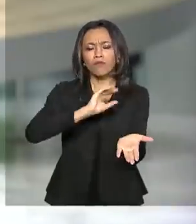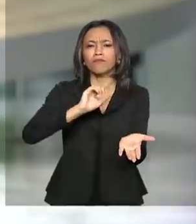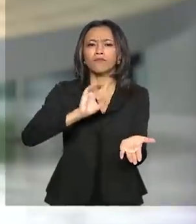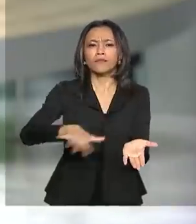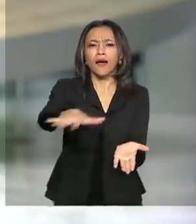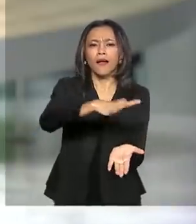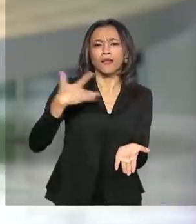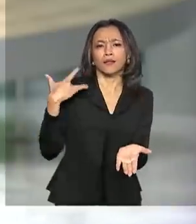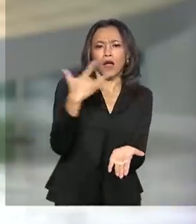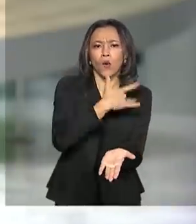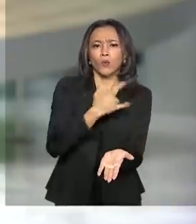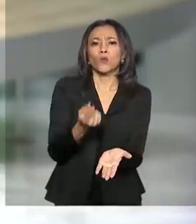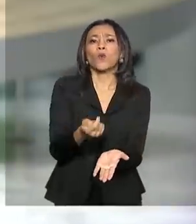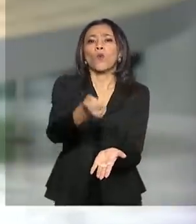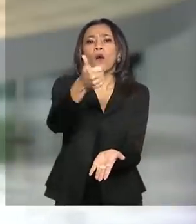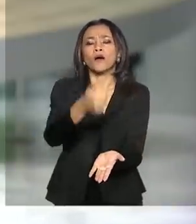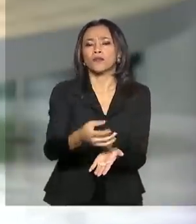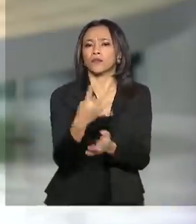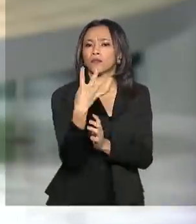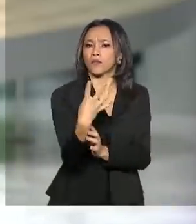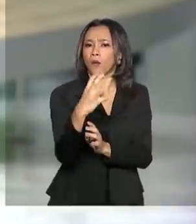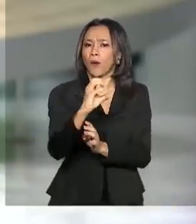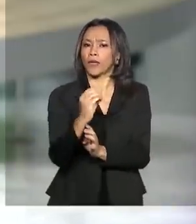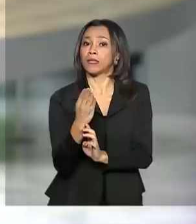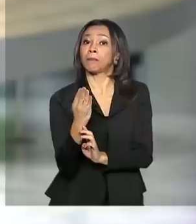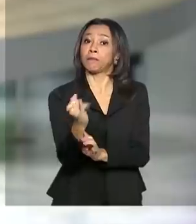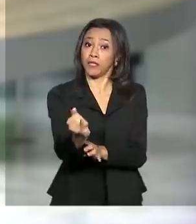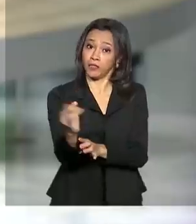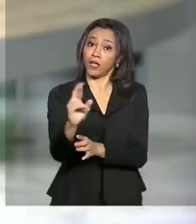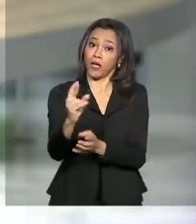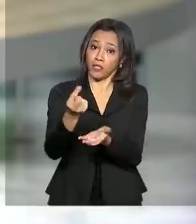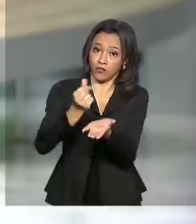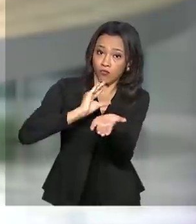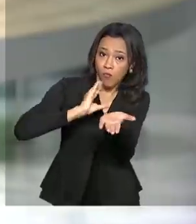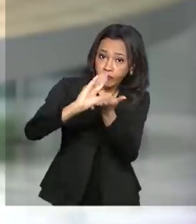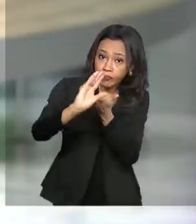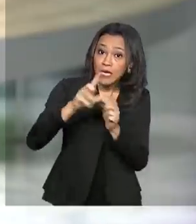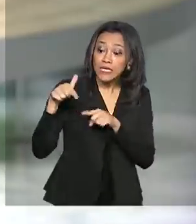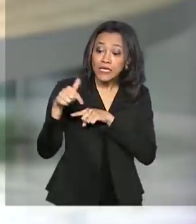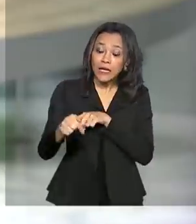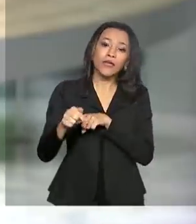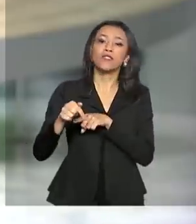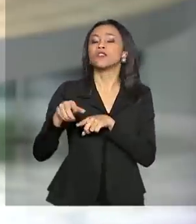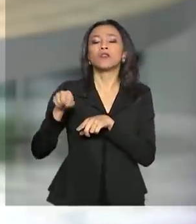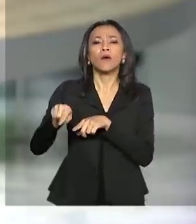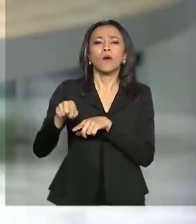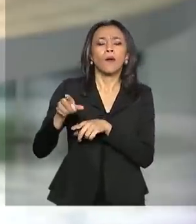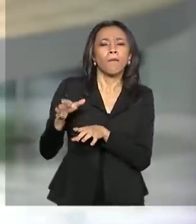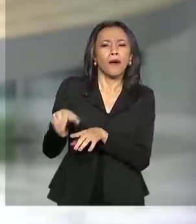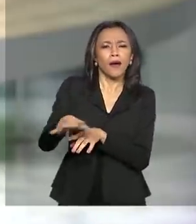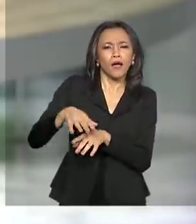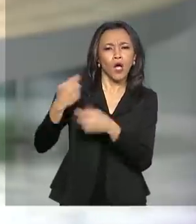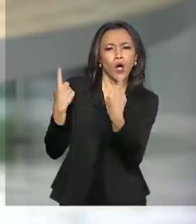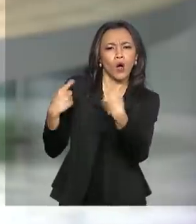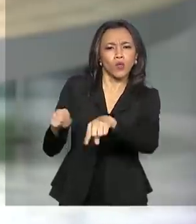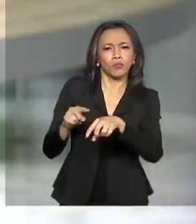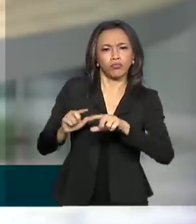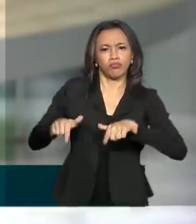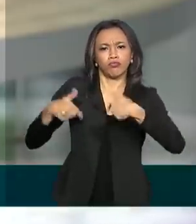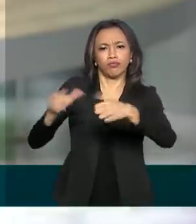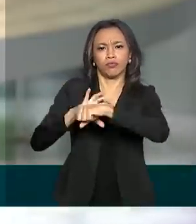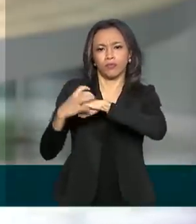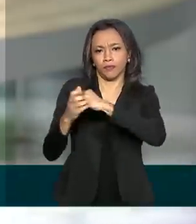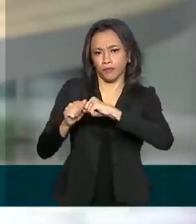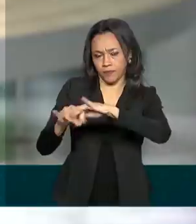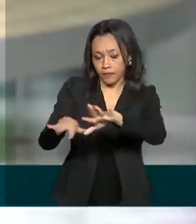municípios quase 40 bilhões de reais. 7 bilhões apenas para o combate à covid-19. Os